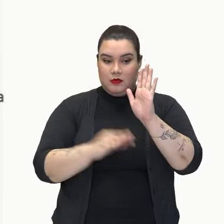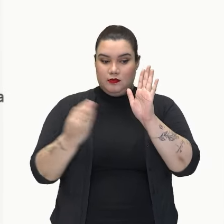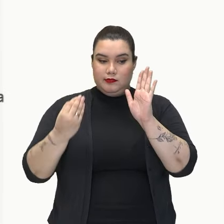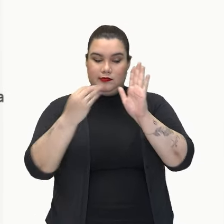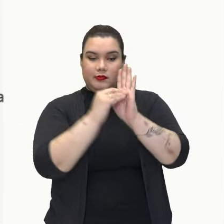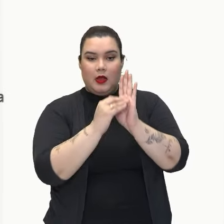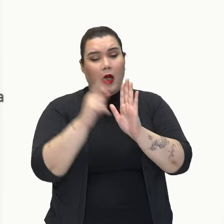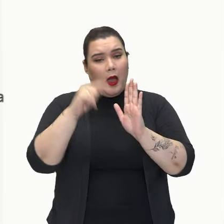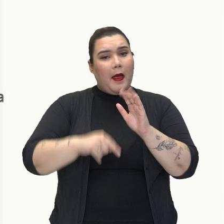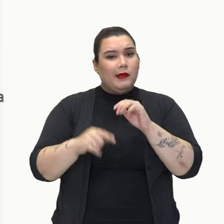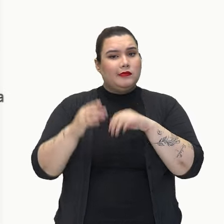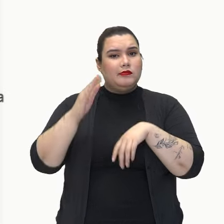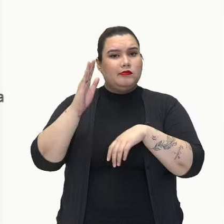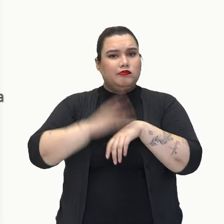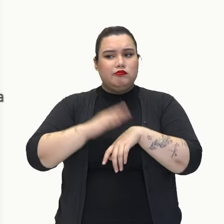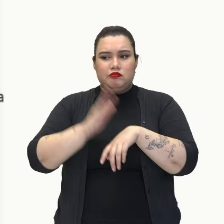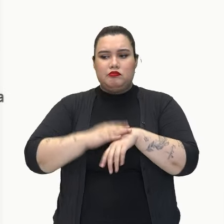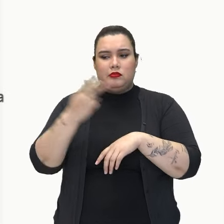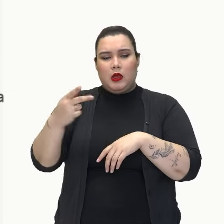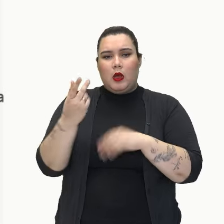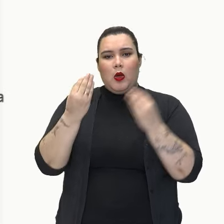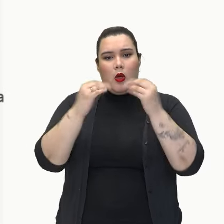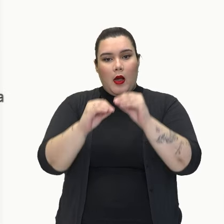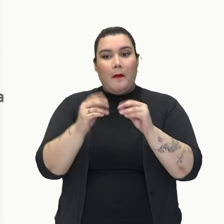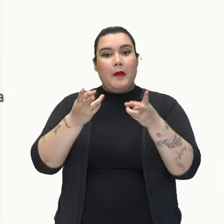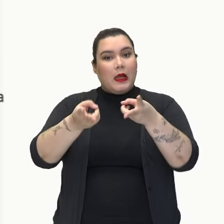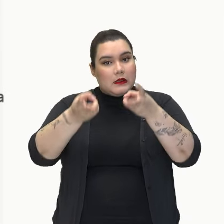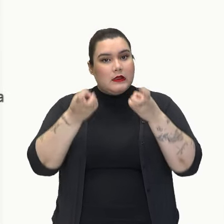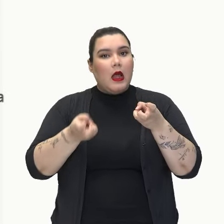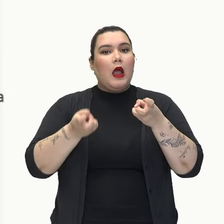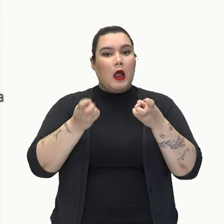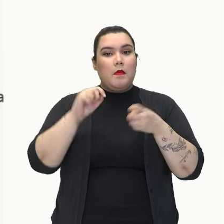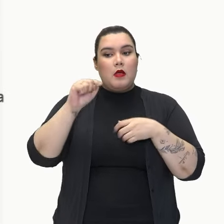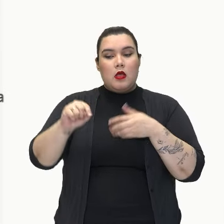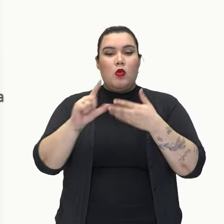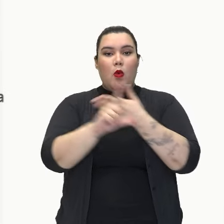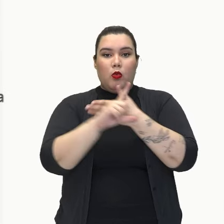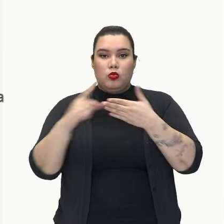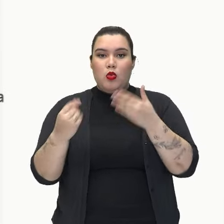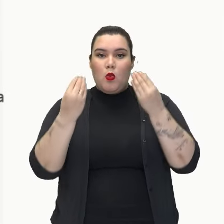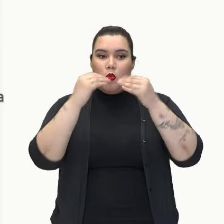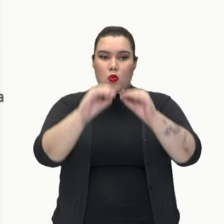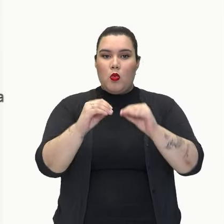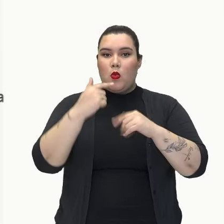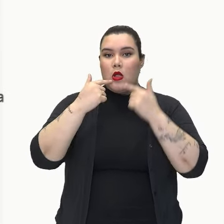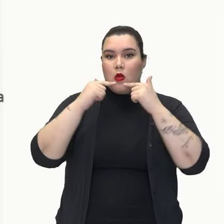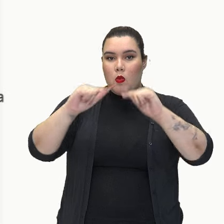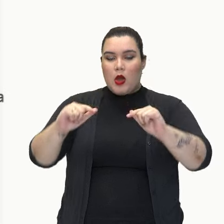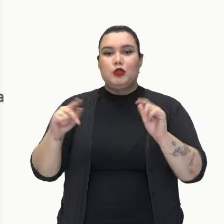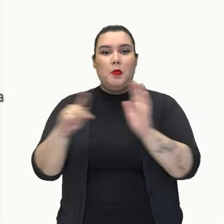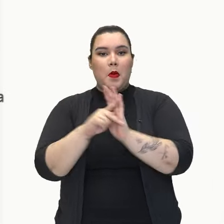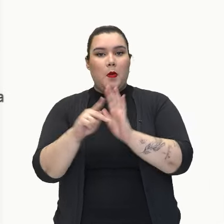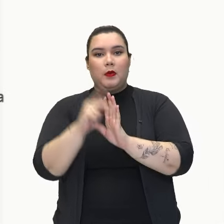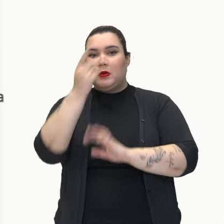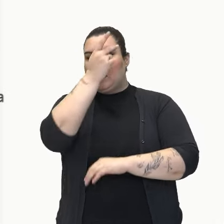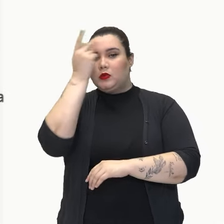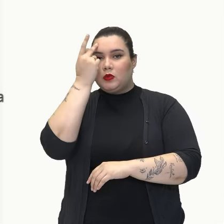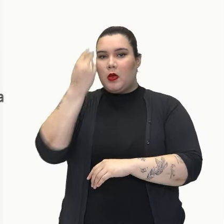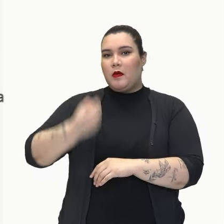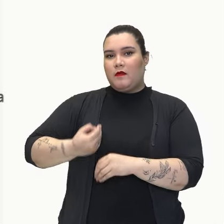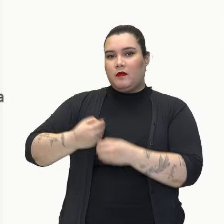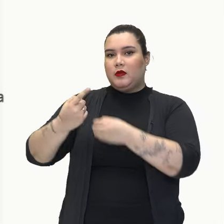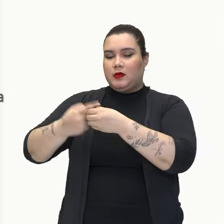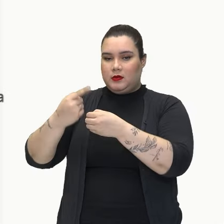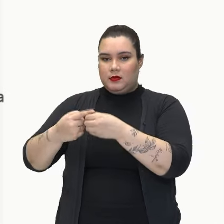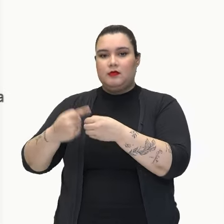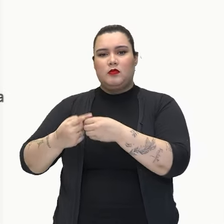forma proposital, para que se ficasse evidente o falar, a linguagem dessas pessoas. E ele diz, eu vou para o céu e